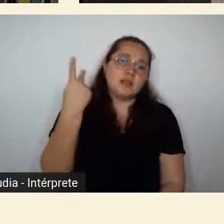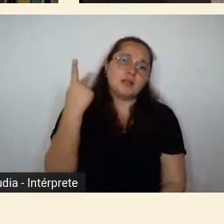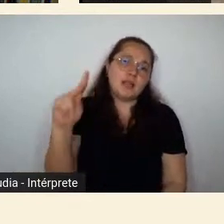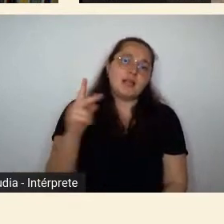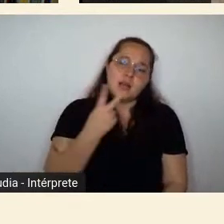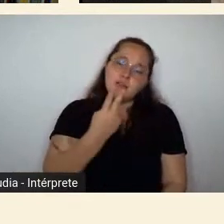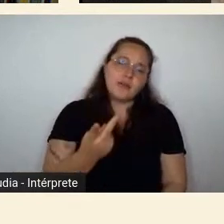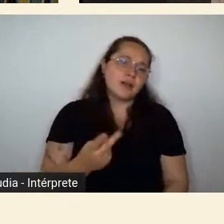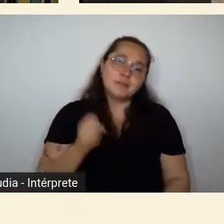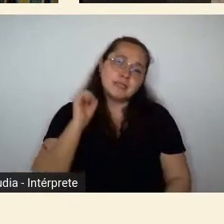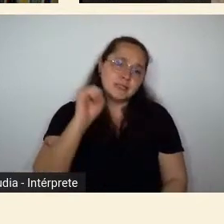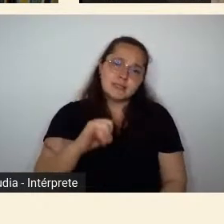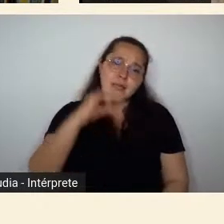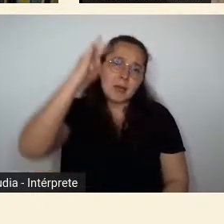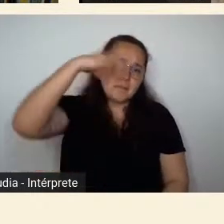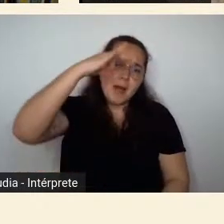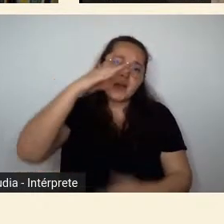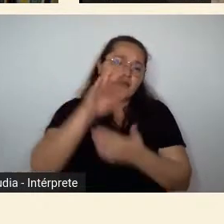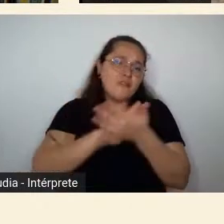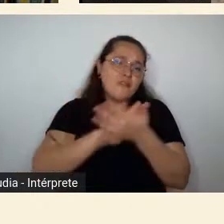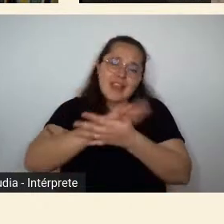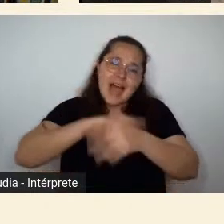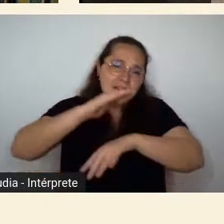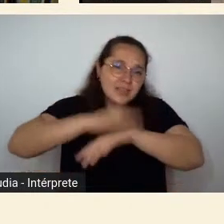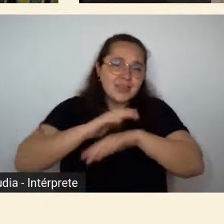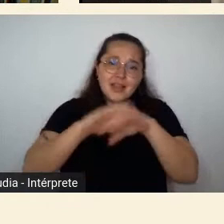não teria ocorrido como ocorreu etc